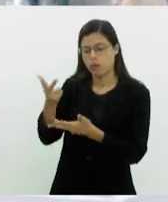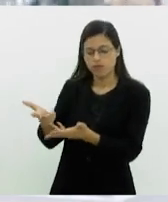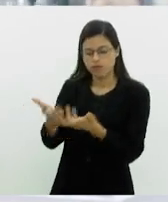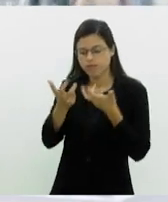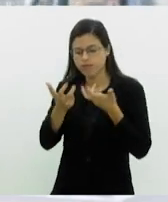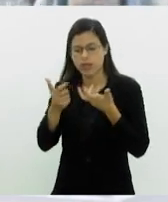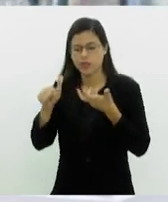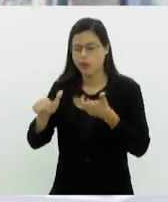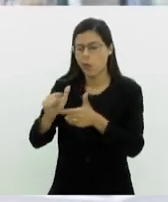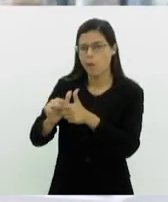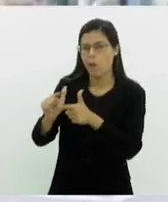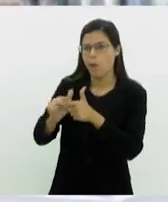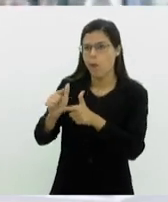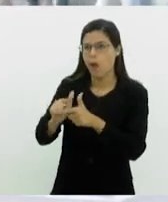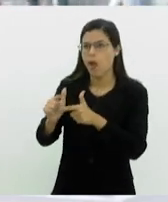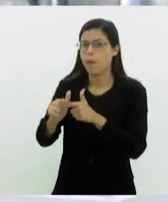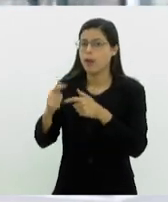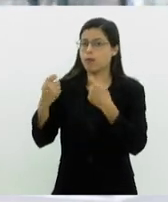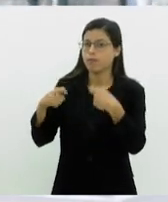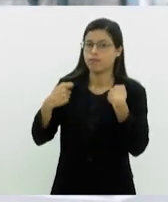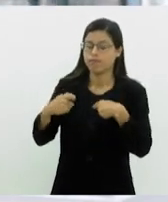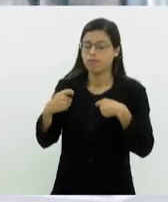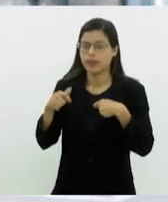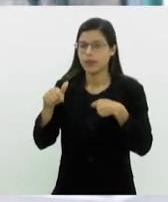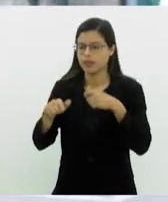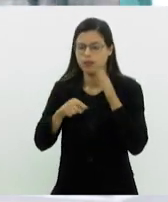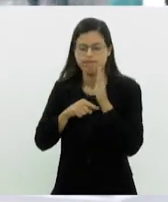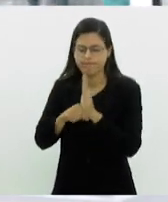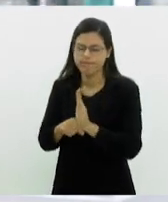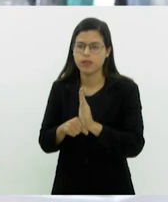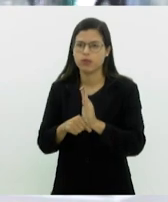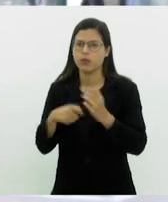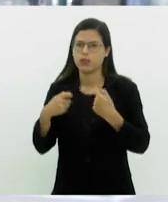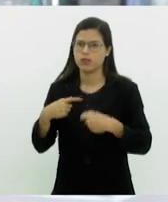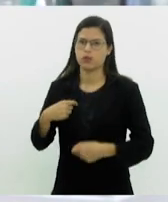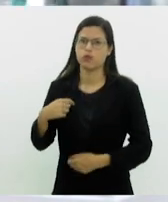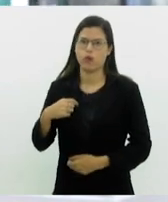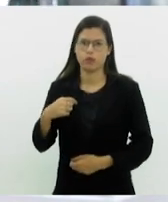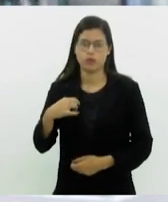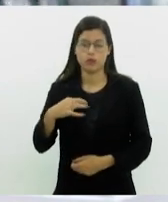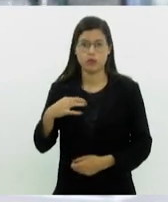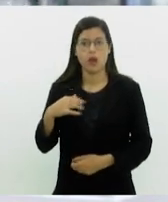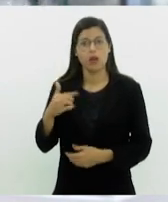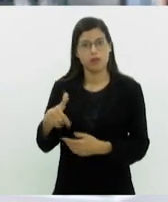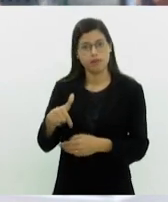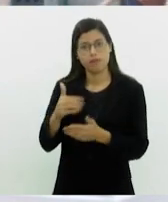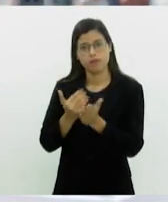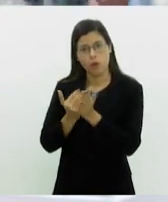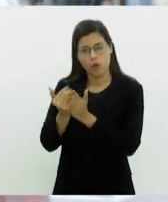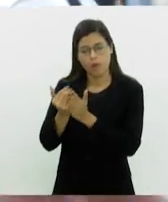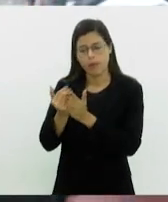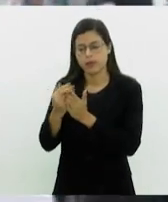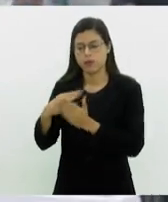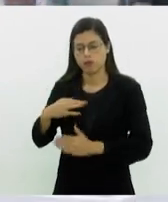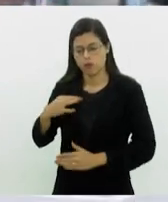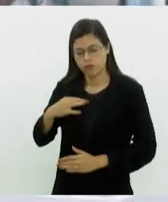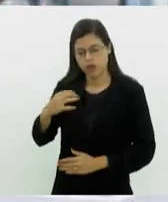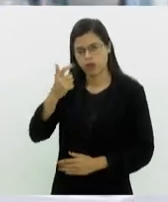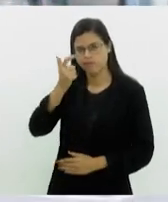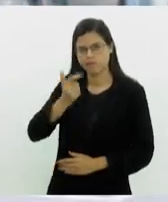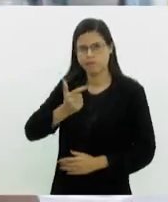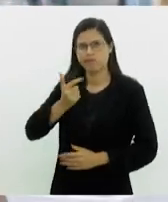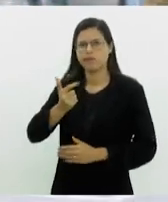de calamidade, aquela situação de que precisa de ajuda, né? De voluntários. E a partir disso, essas pessoas se voluntariam para poder